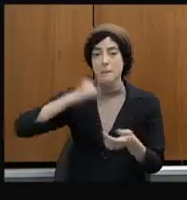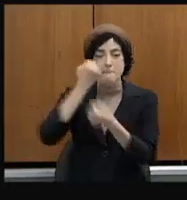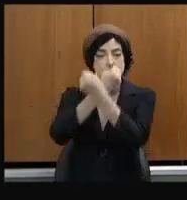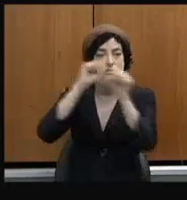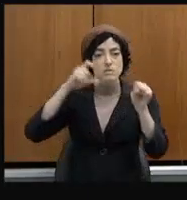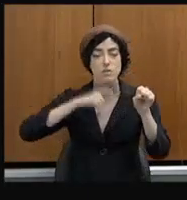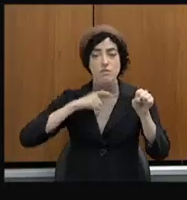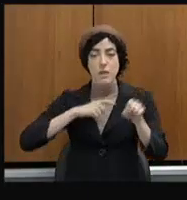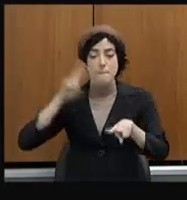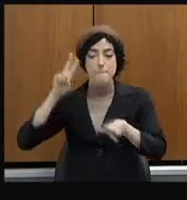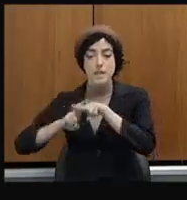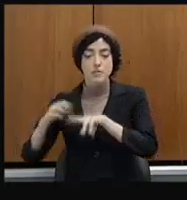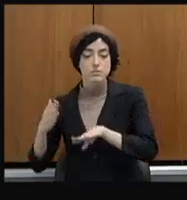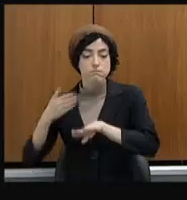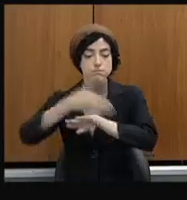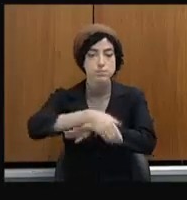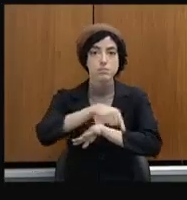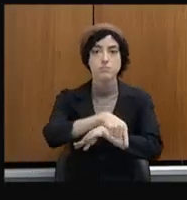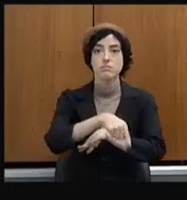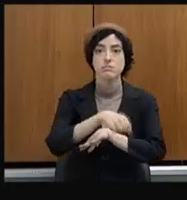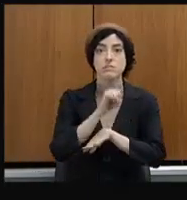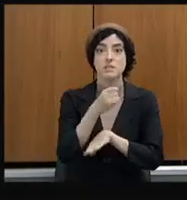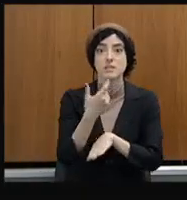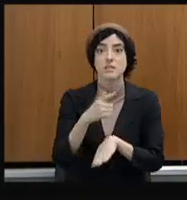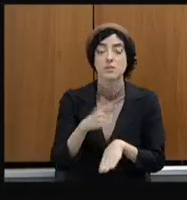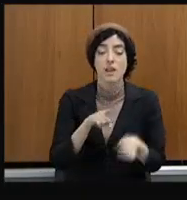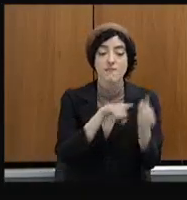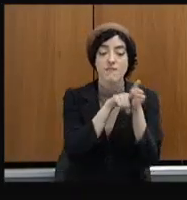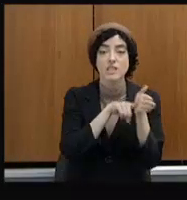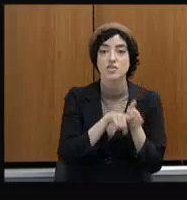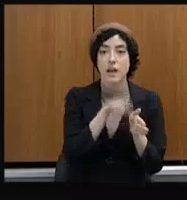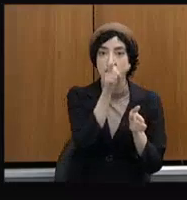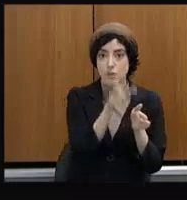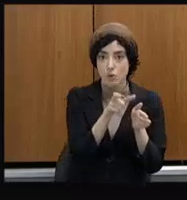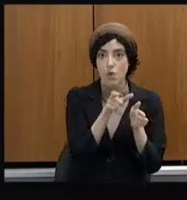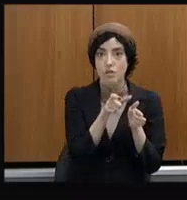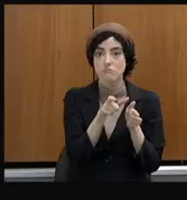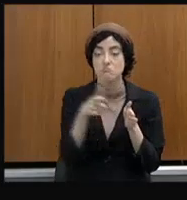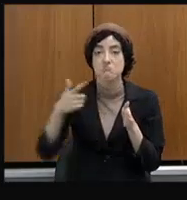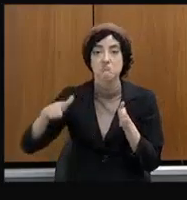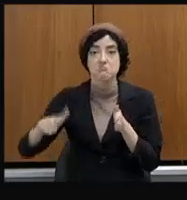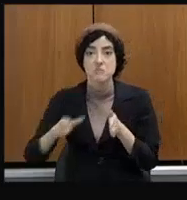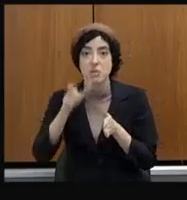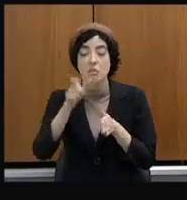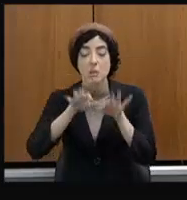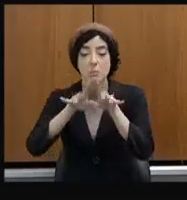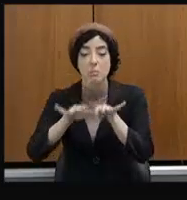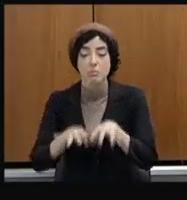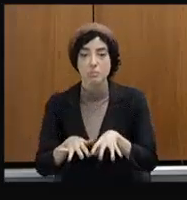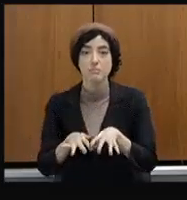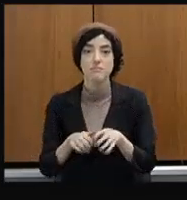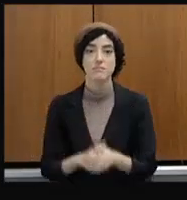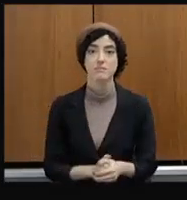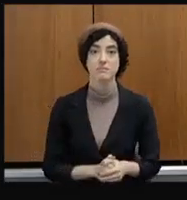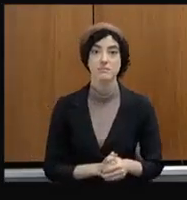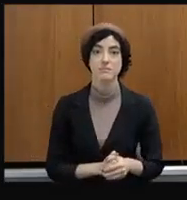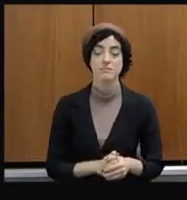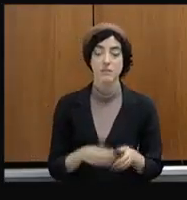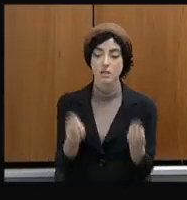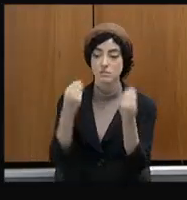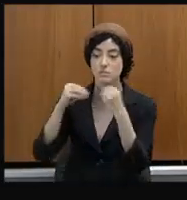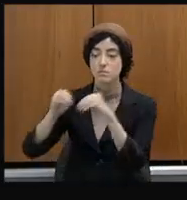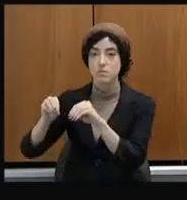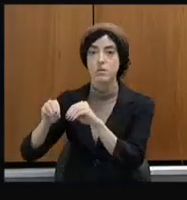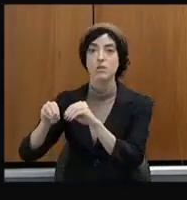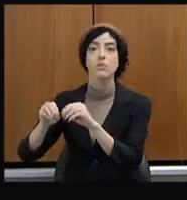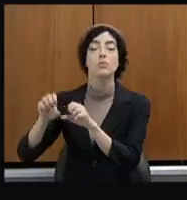para fazer a guarda dele enquanto ele é autuado através do sistema digital. Então, esse é o caminho.